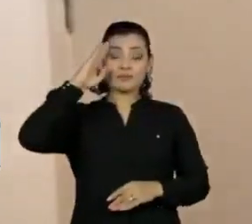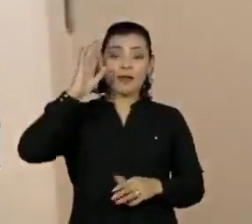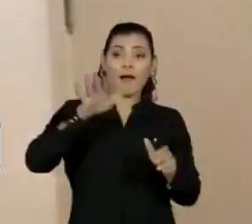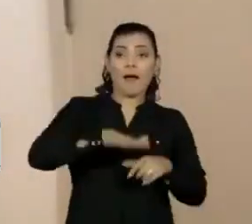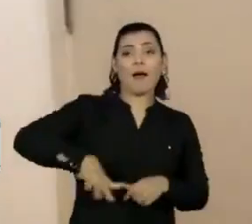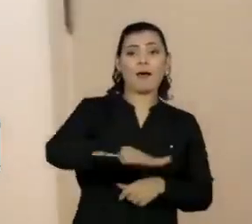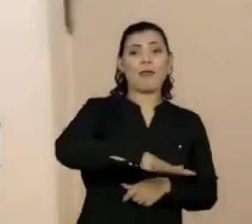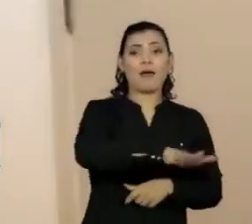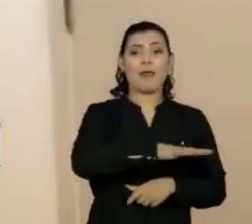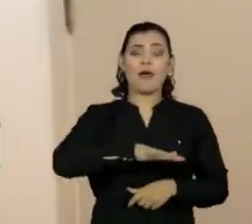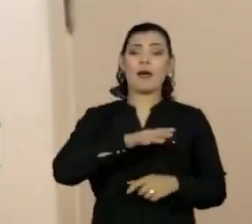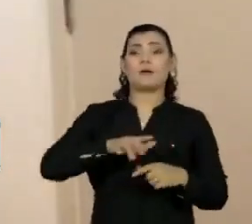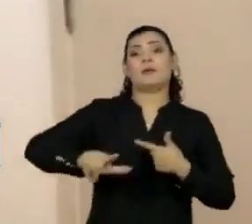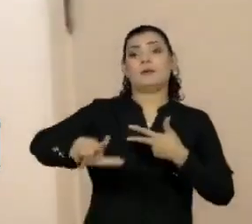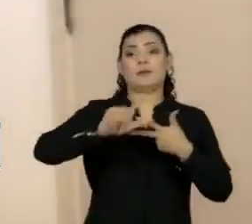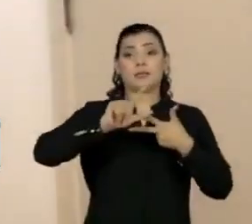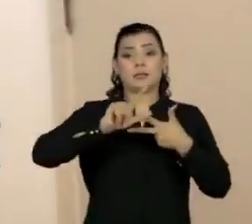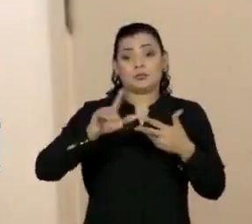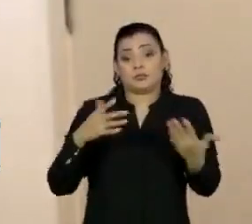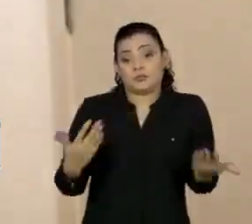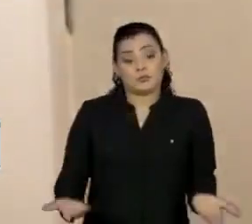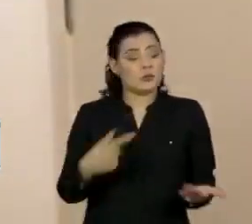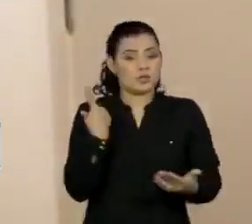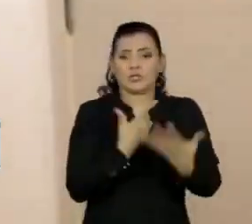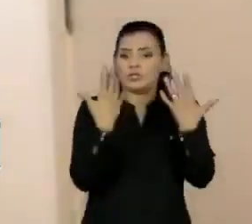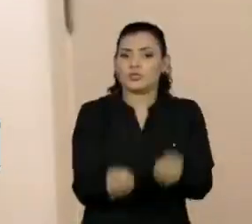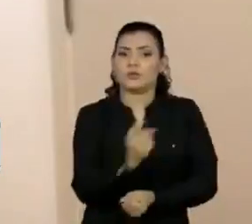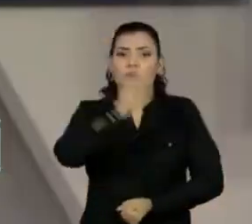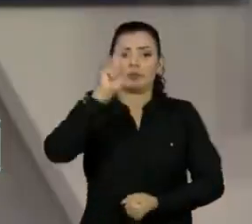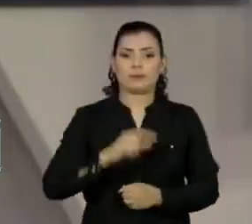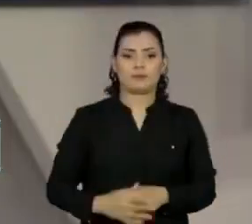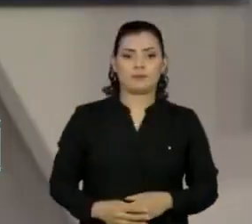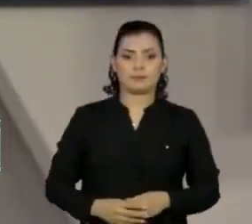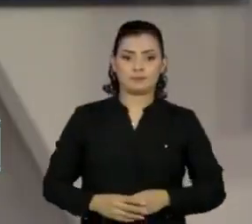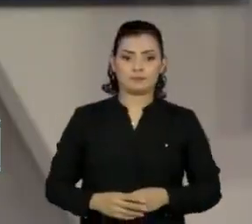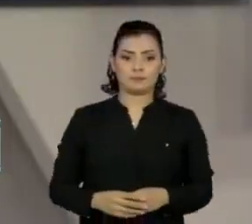e setores do Legislativo. Isto nós não vamos tolerar. Obrigado. Obrigado.